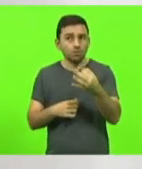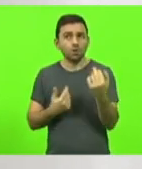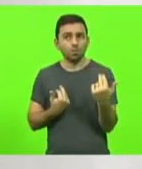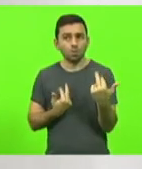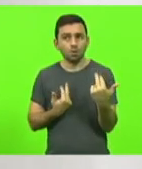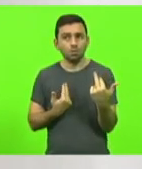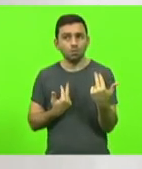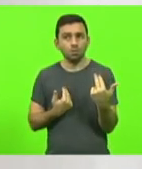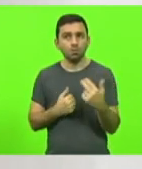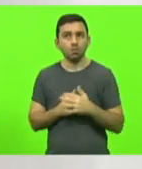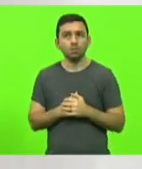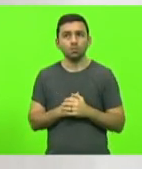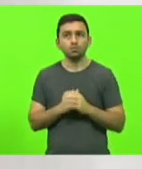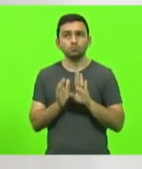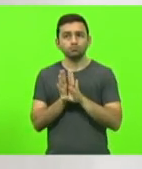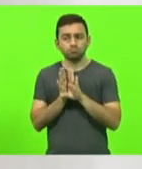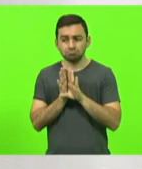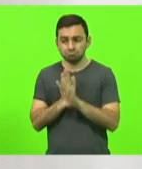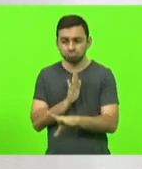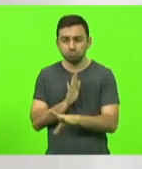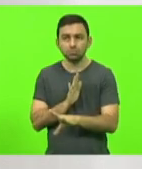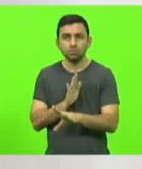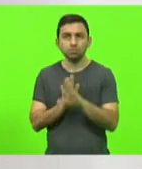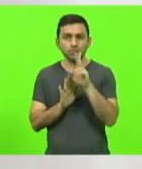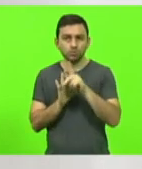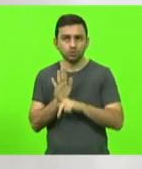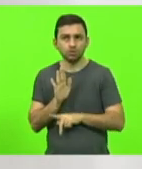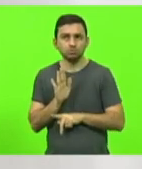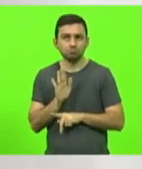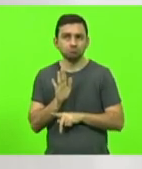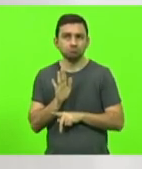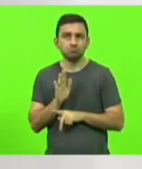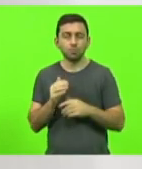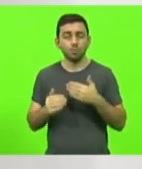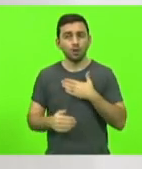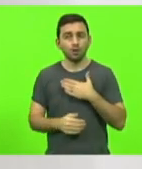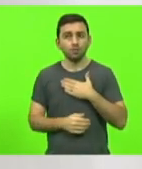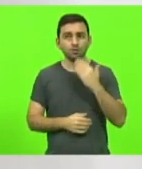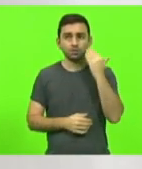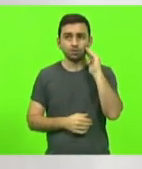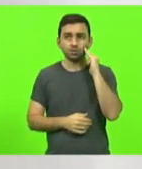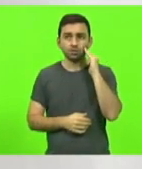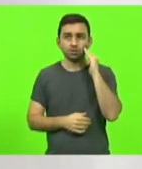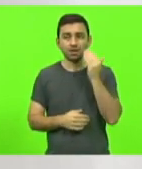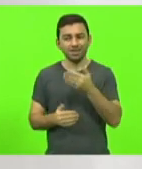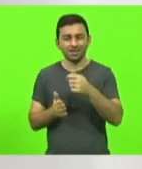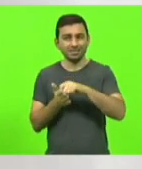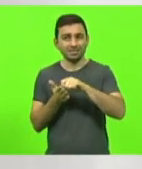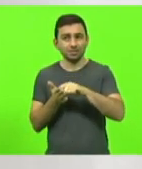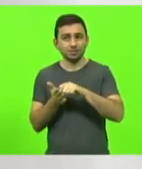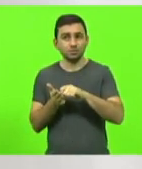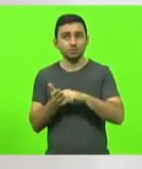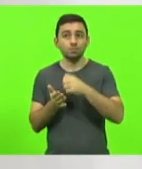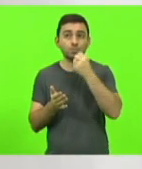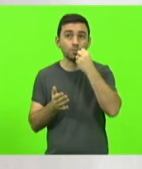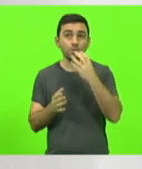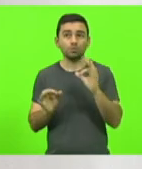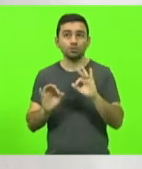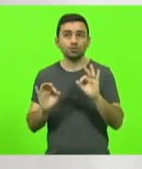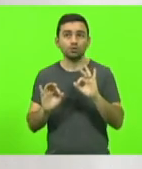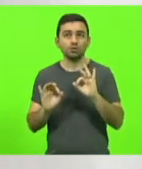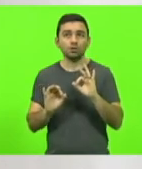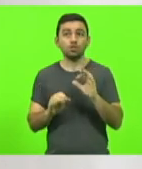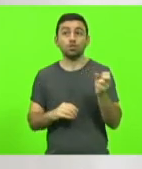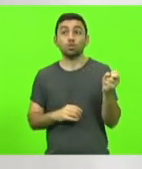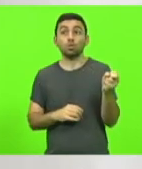quando rejeitaram o projeto do Marcio Machado, que, no meu entender, não estava bem escrito e não trazia nenhum benefício novo para a